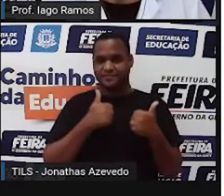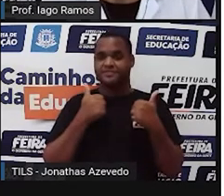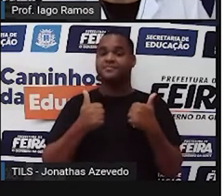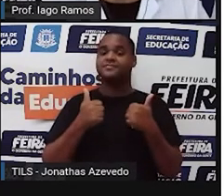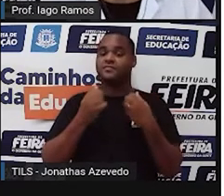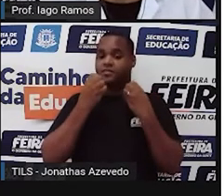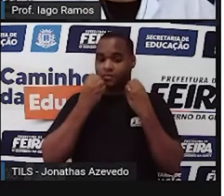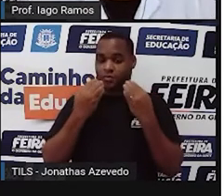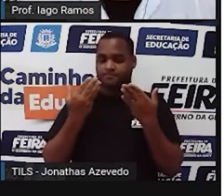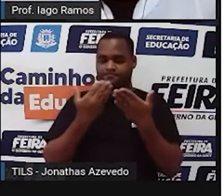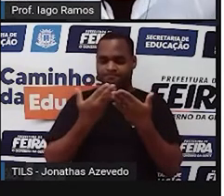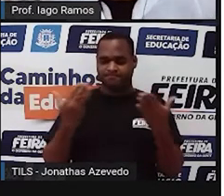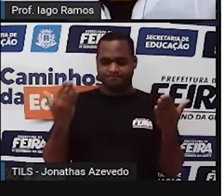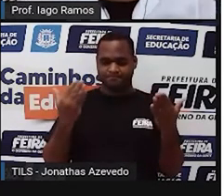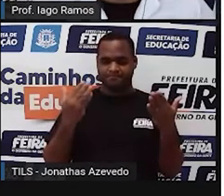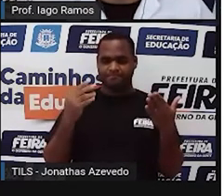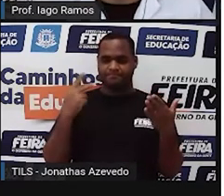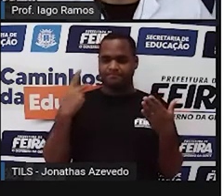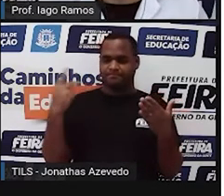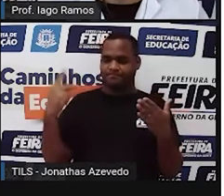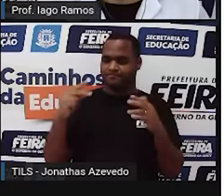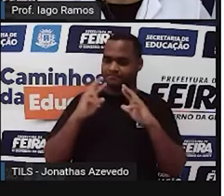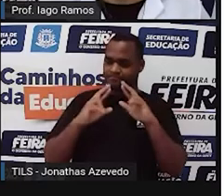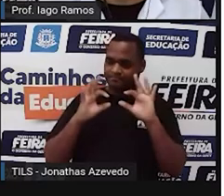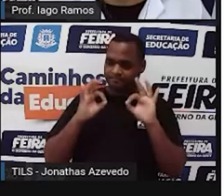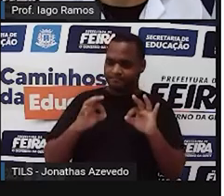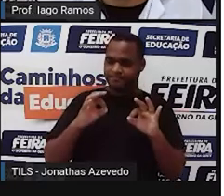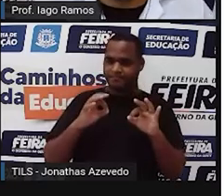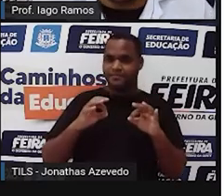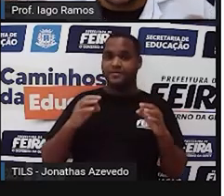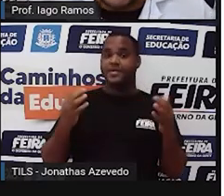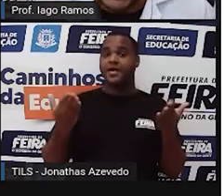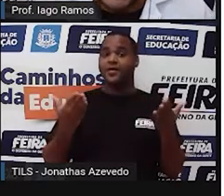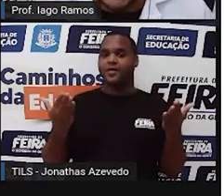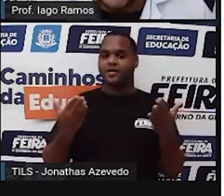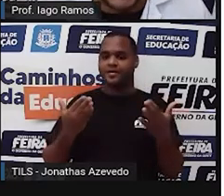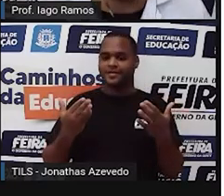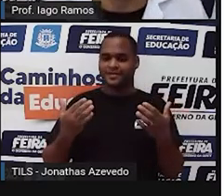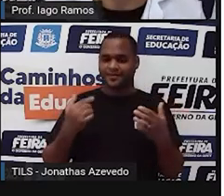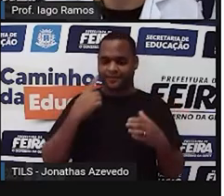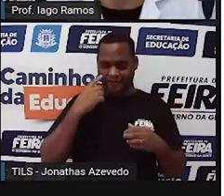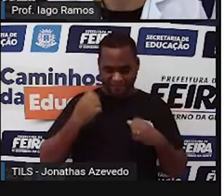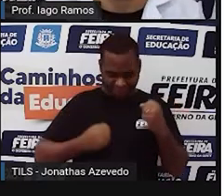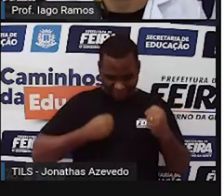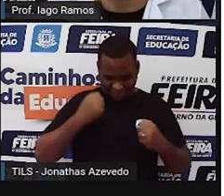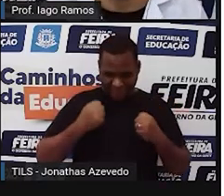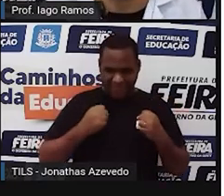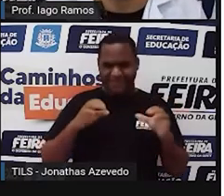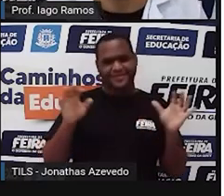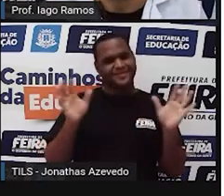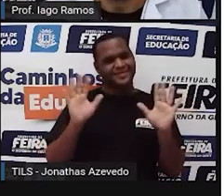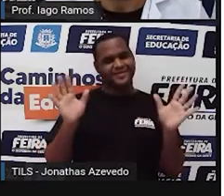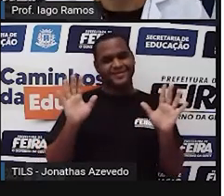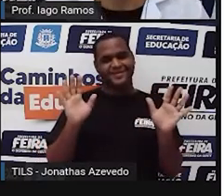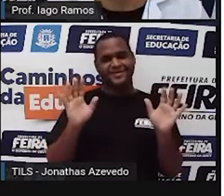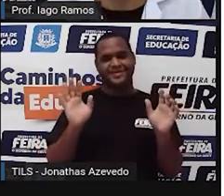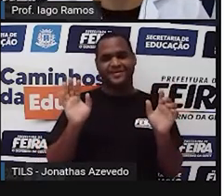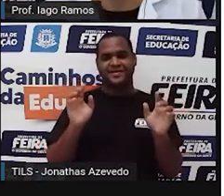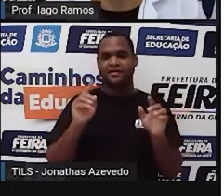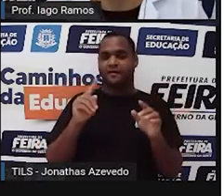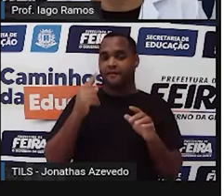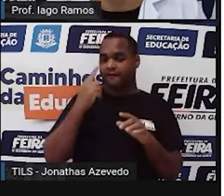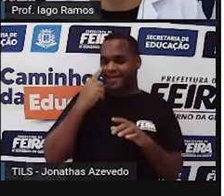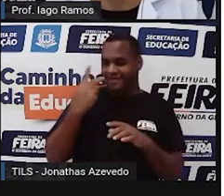Bom, então assim, ó, vamos aquecer, né? Vamos fazer um aquecimento aqui na aula, mas não é um aquecimento de exercício físico, tá bom? É uma